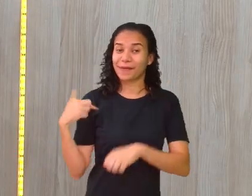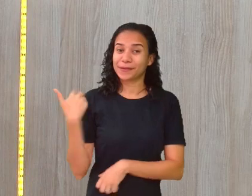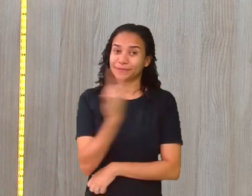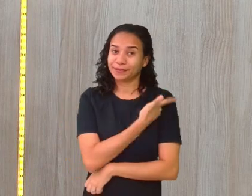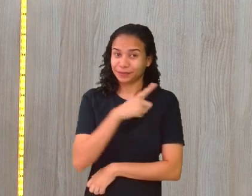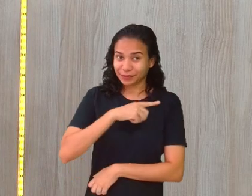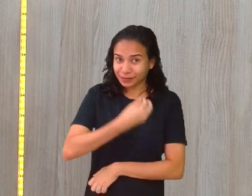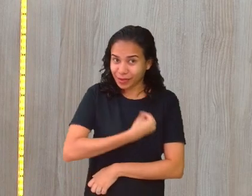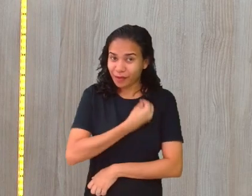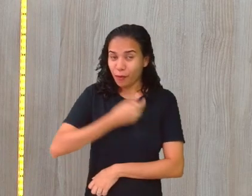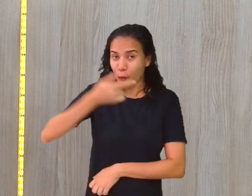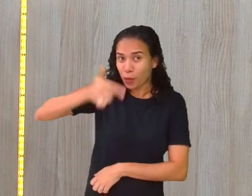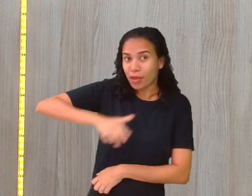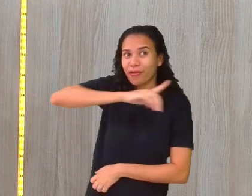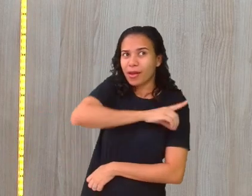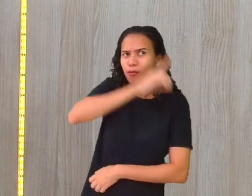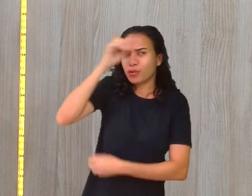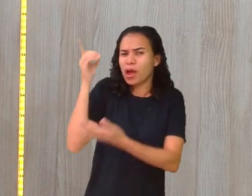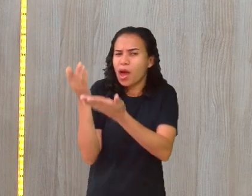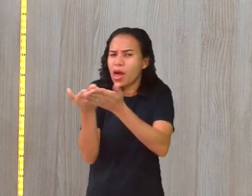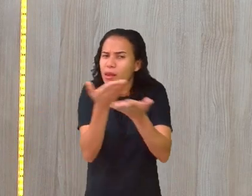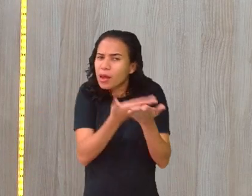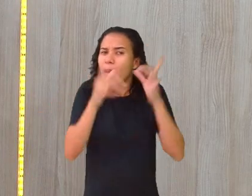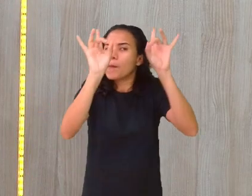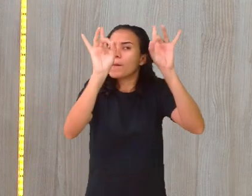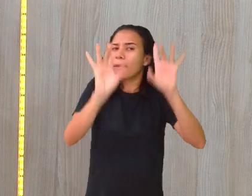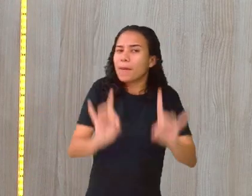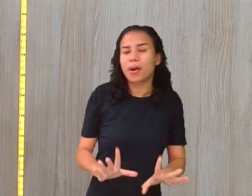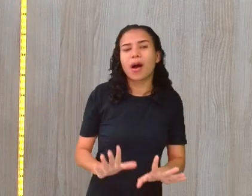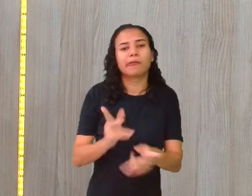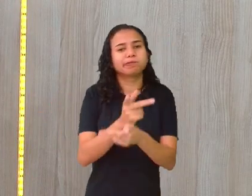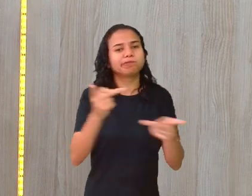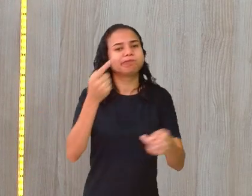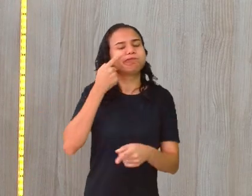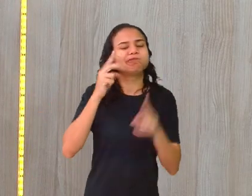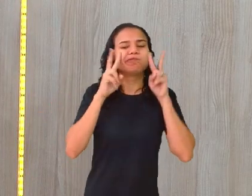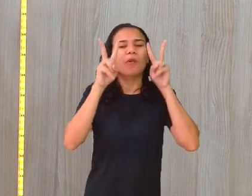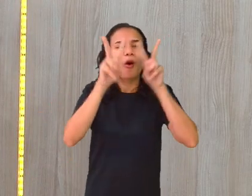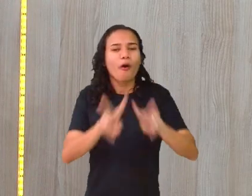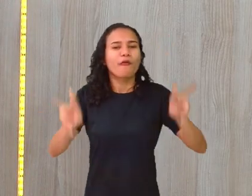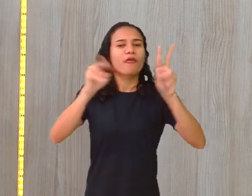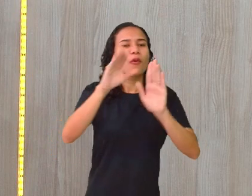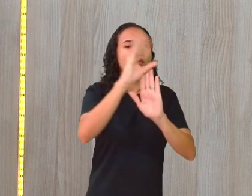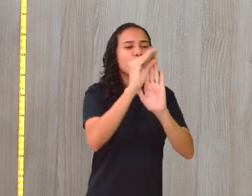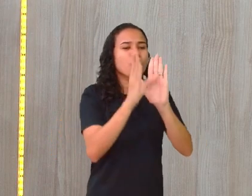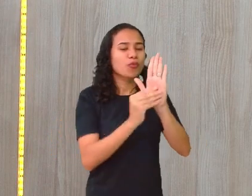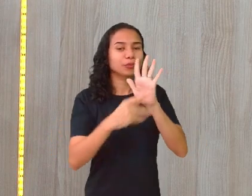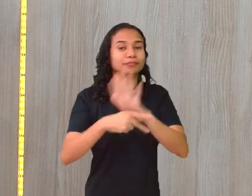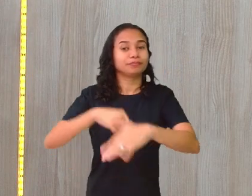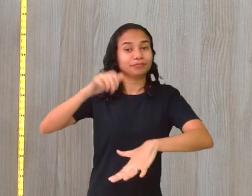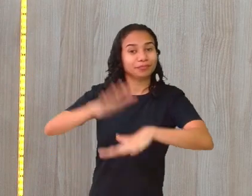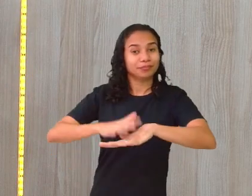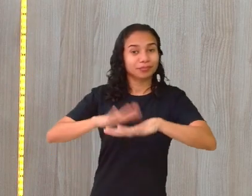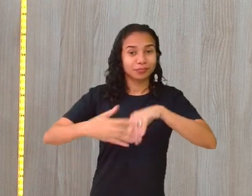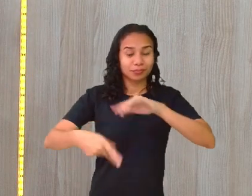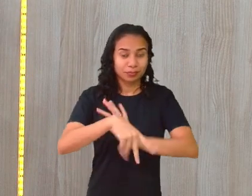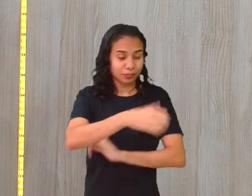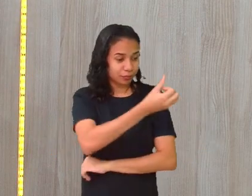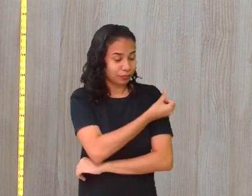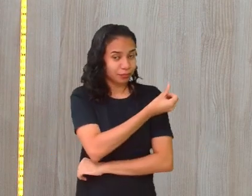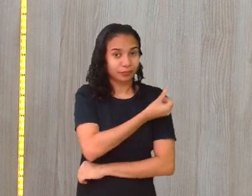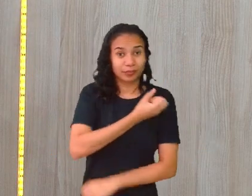aqui em mais um dia de aula, um dia especial, um dia que você está aí revendo os conteúdos da matemática do sexto ano, né?